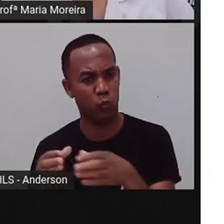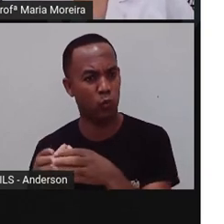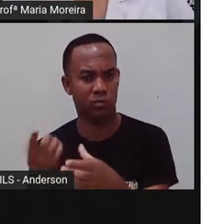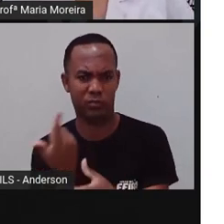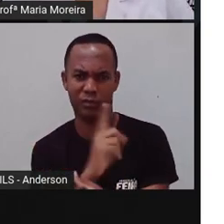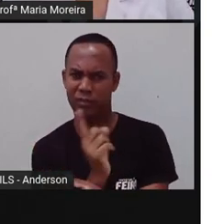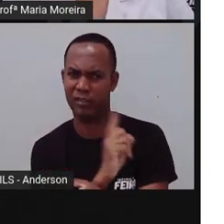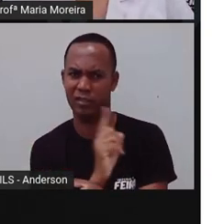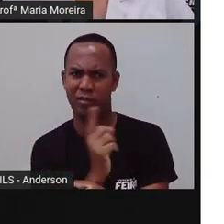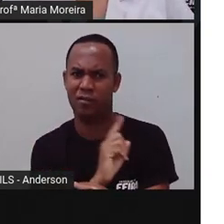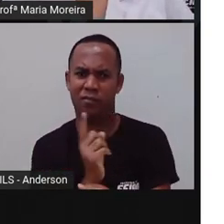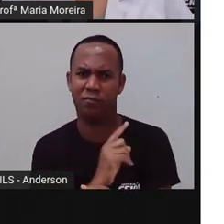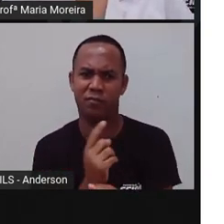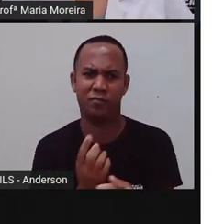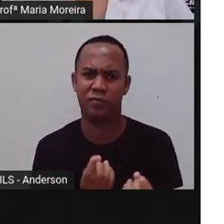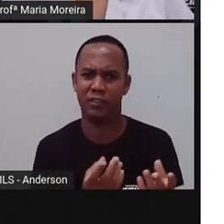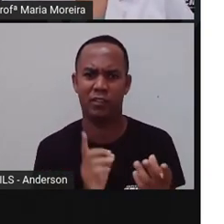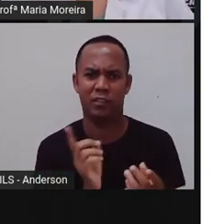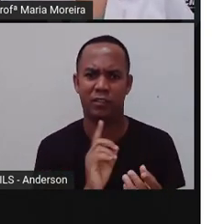concordam.